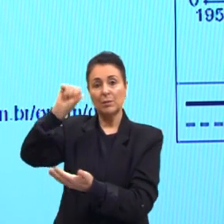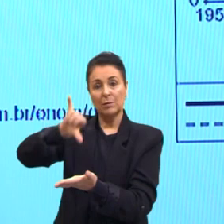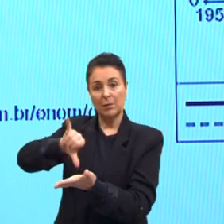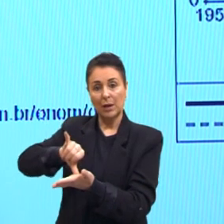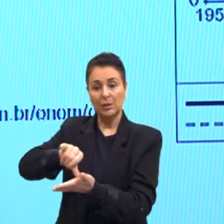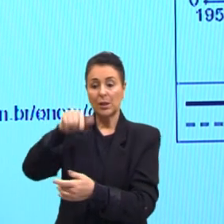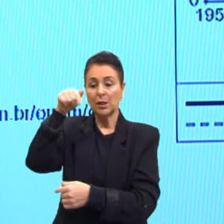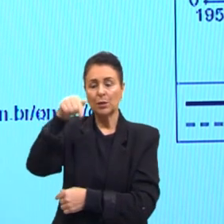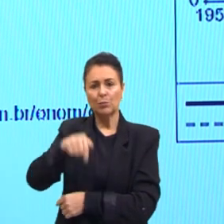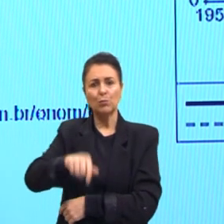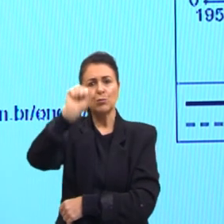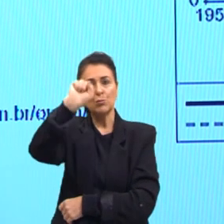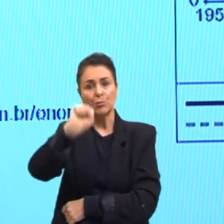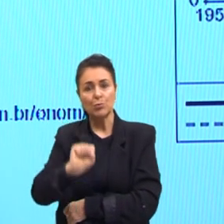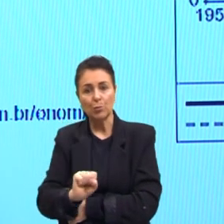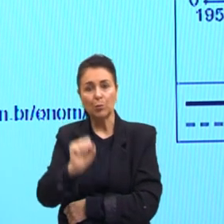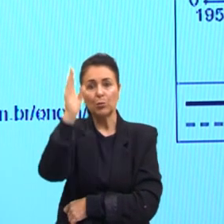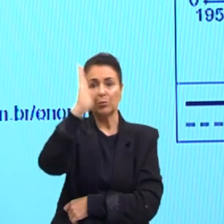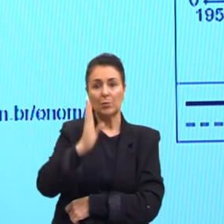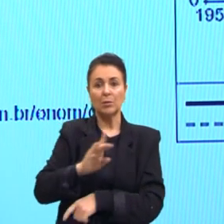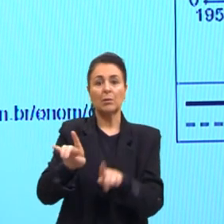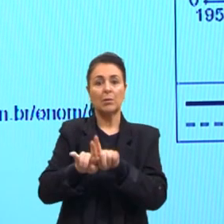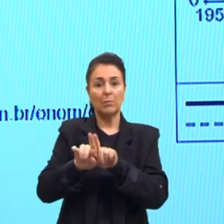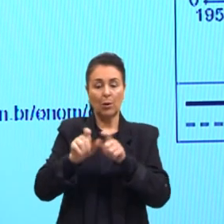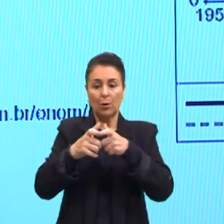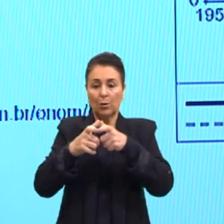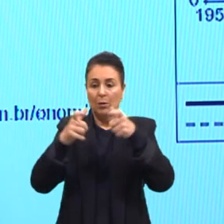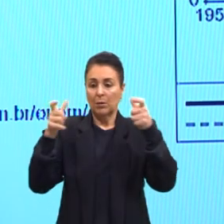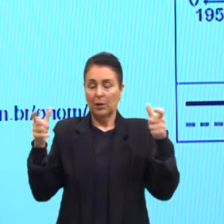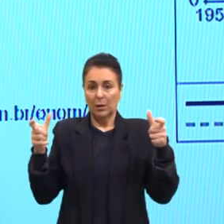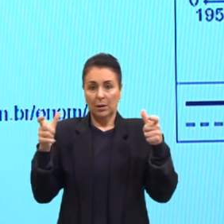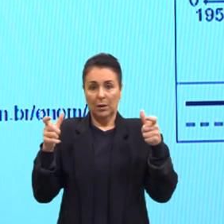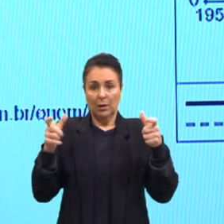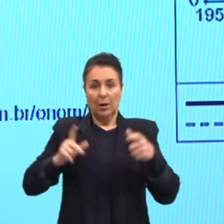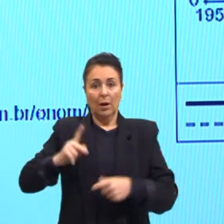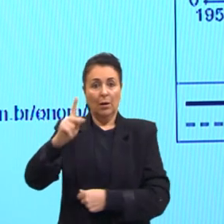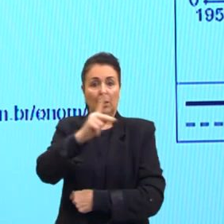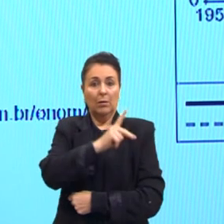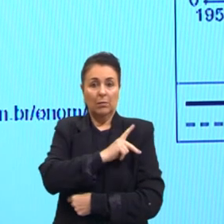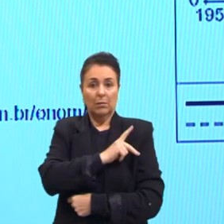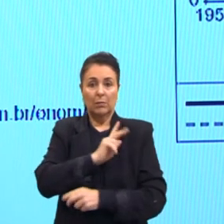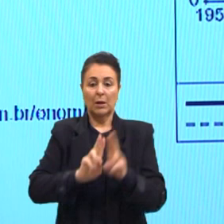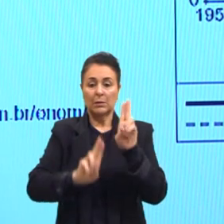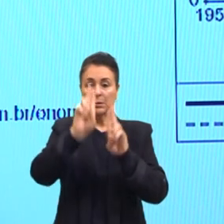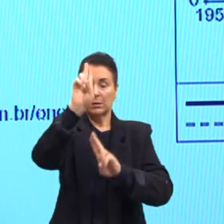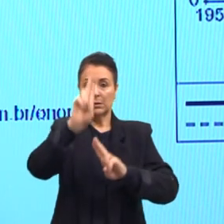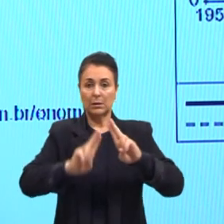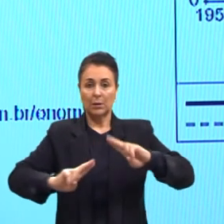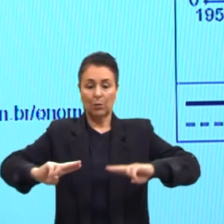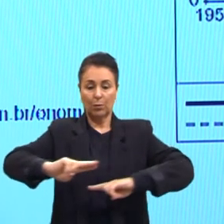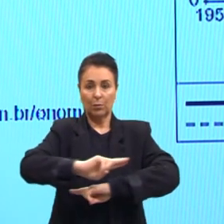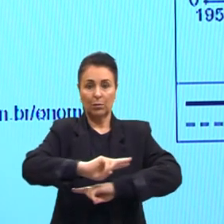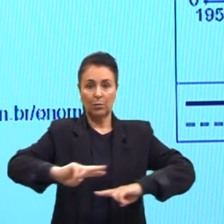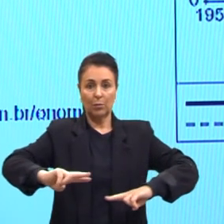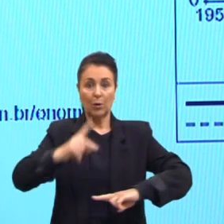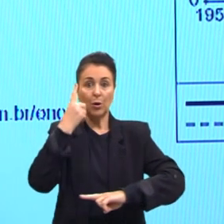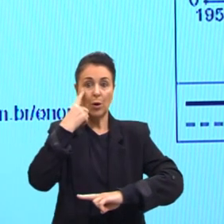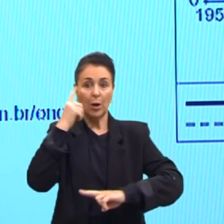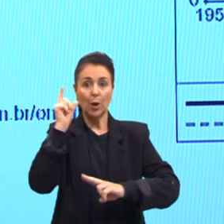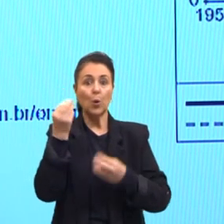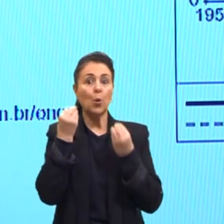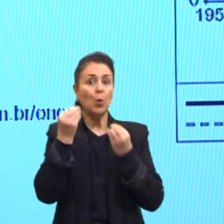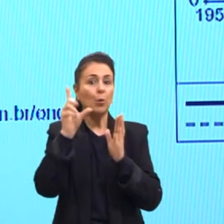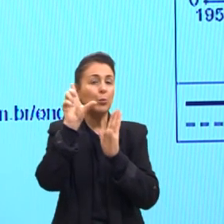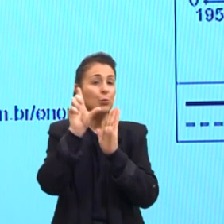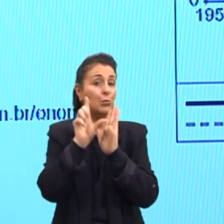como aumenta a população urbana, é ocasionado do êxodo rural. E olha a diminuição, a diminuição da